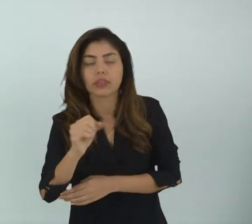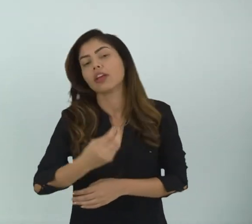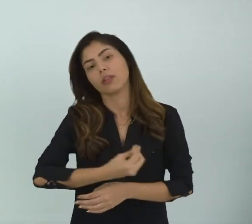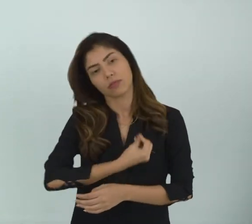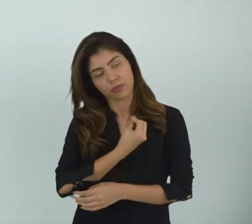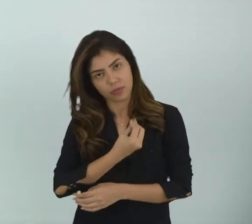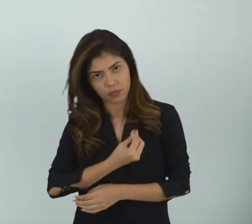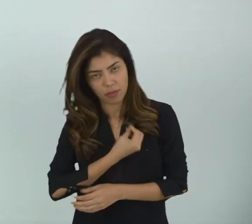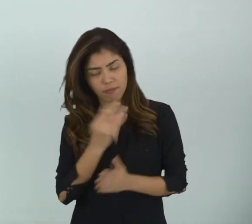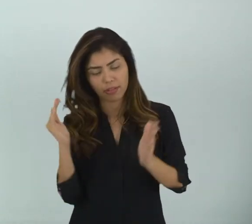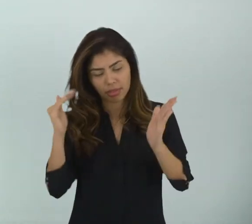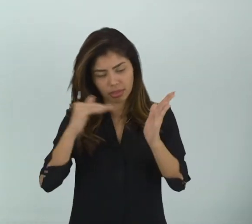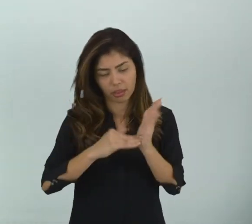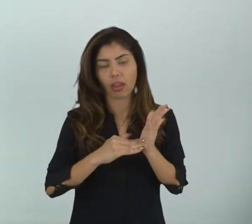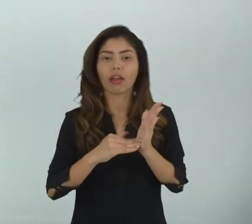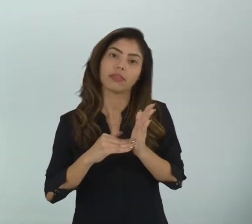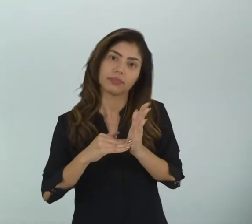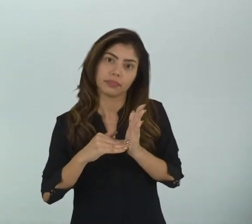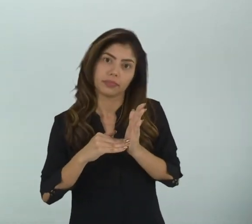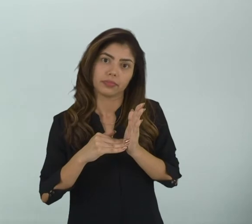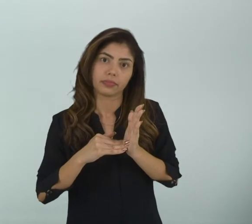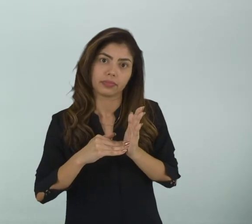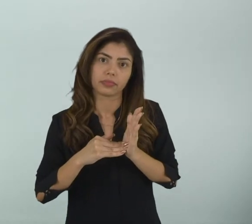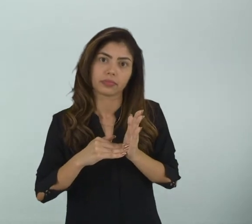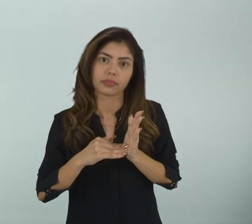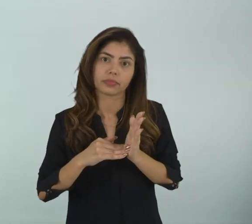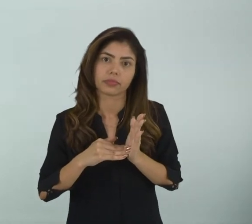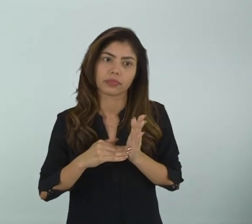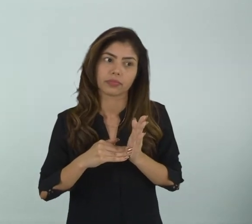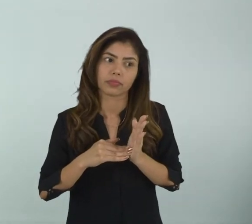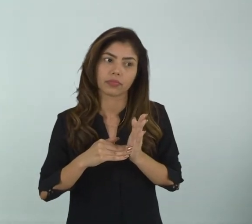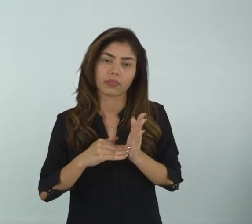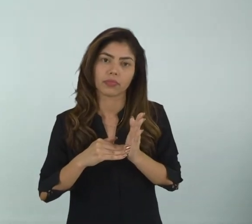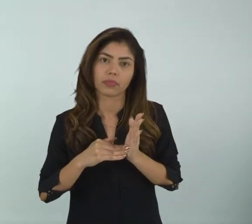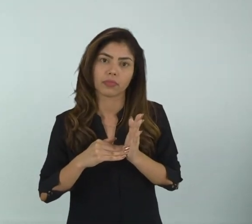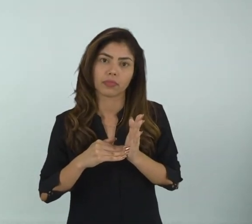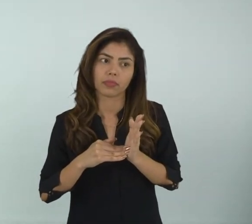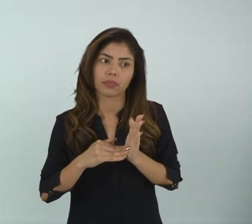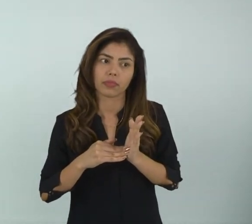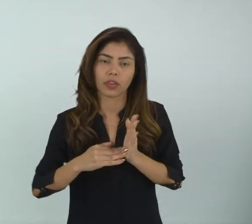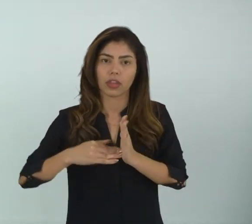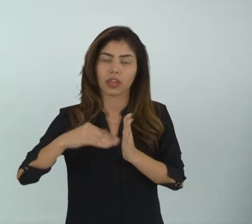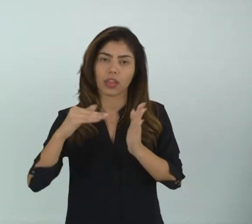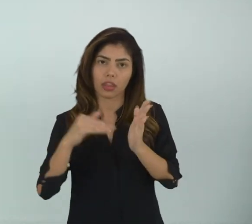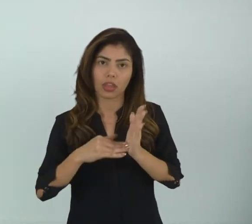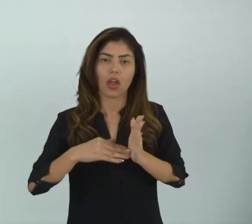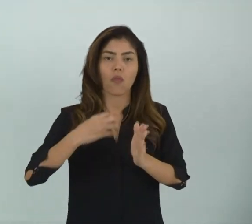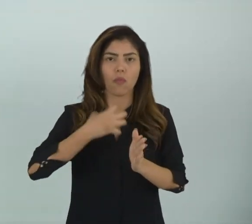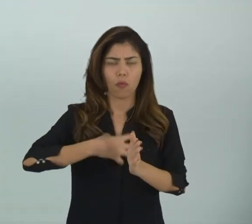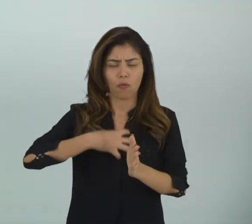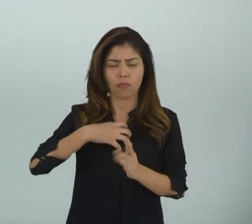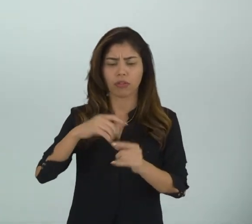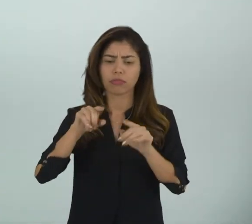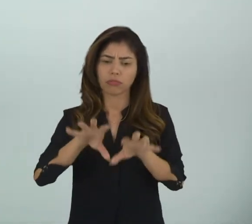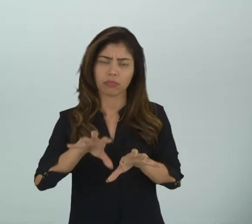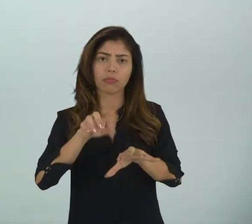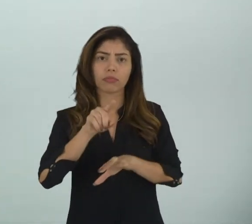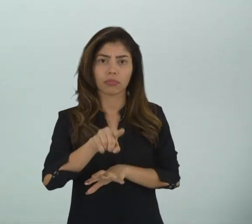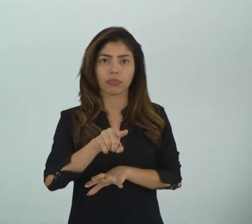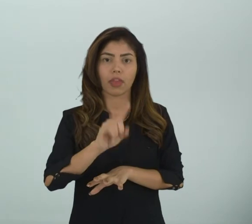Eles vivem Até uma determinada Ordem Até um determinado momento E depois